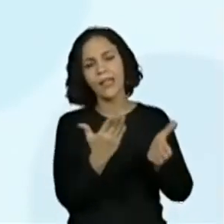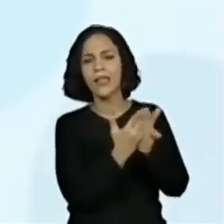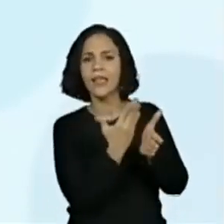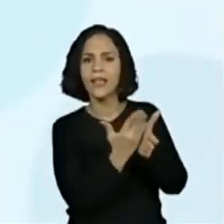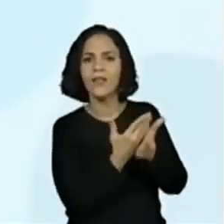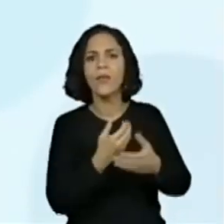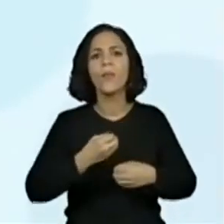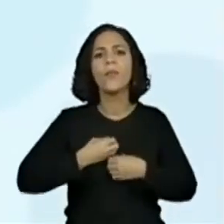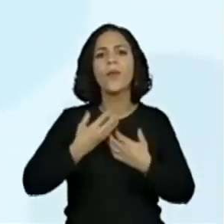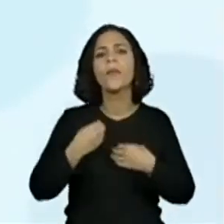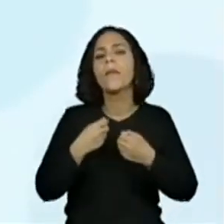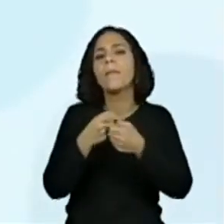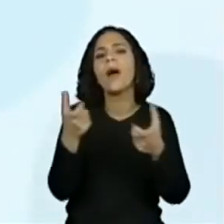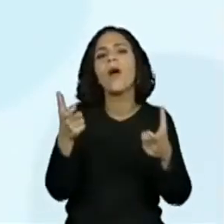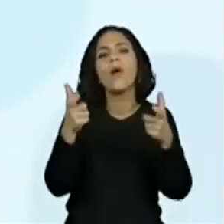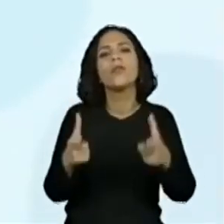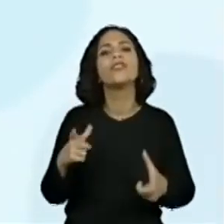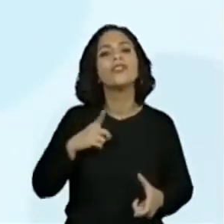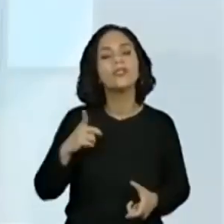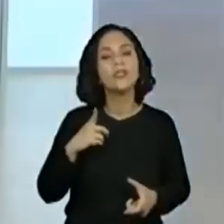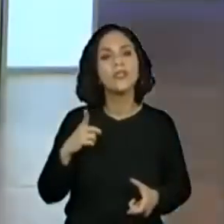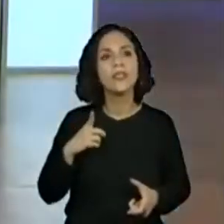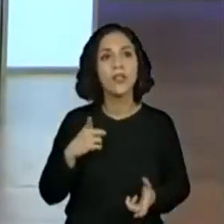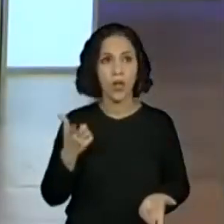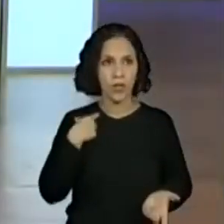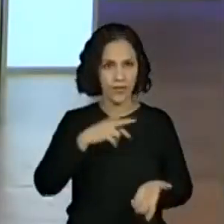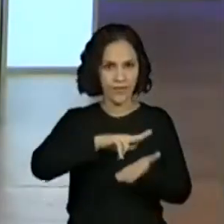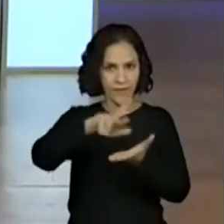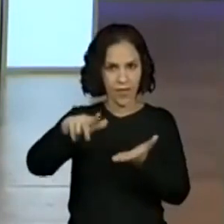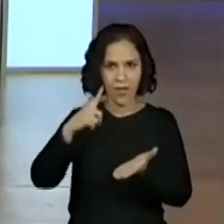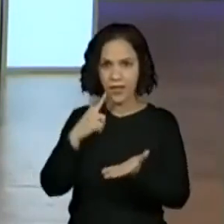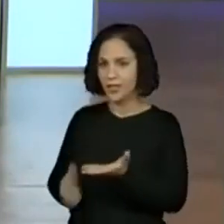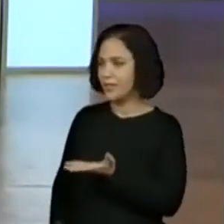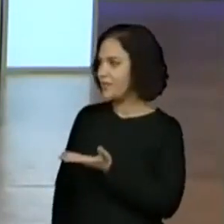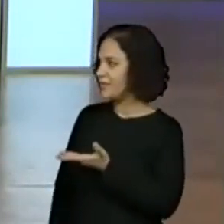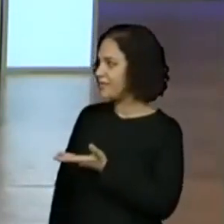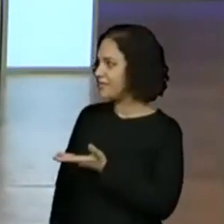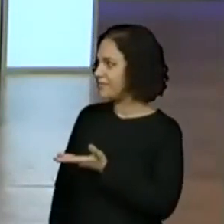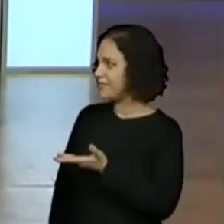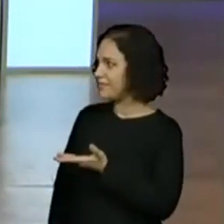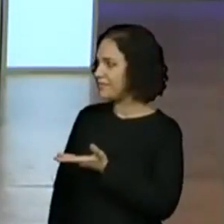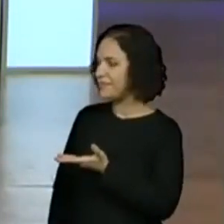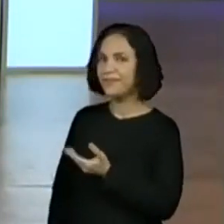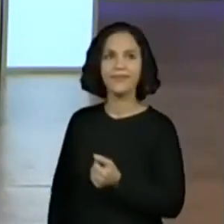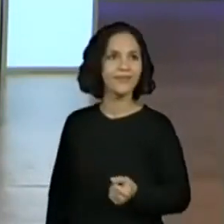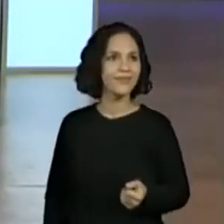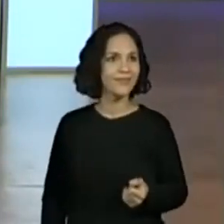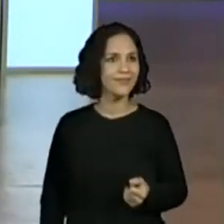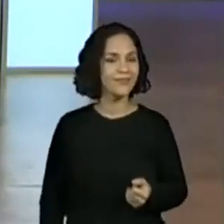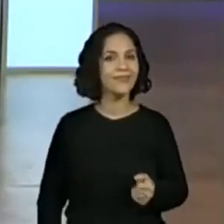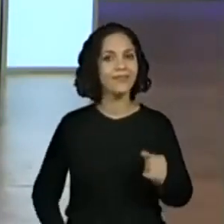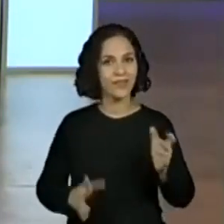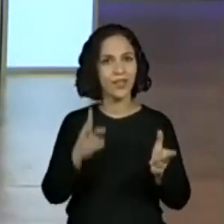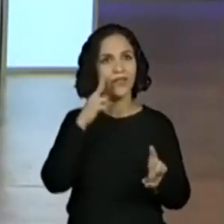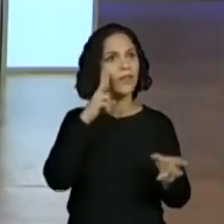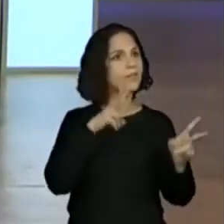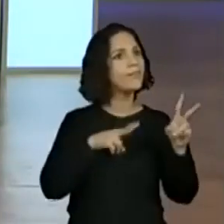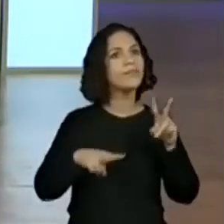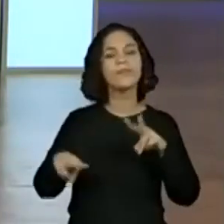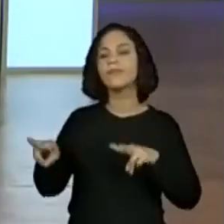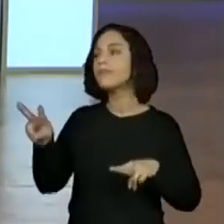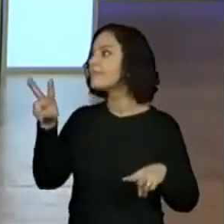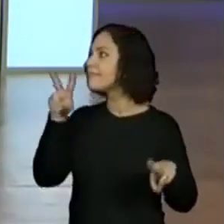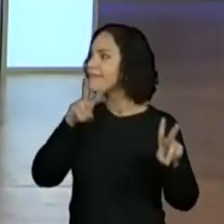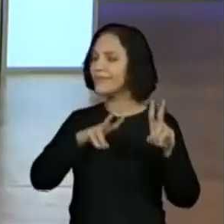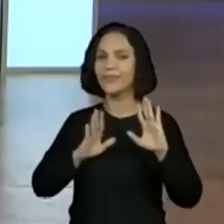poemas geralmente são encontrados? Aqui eu tenho vários. Vocês já deram uma coisa sobre ambiente. Eu quero saber de